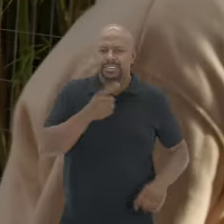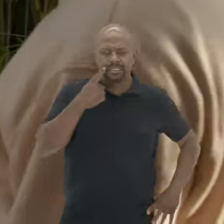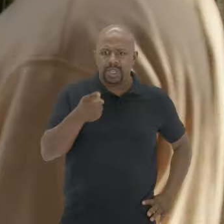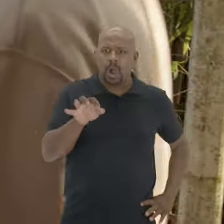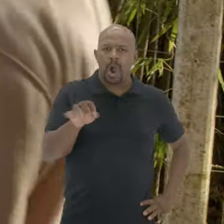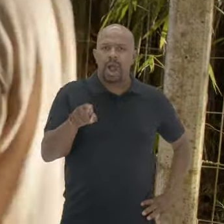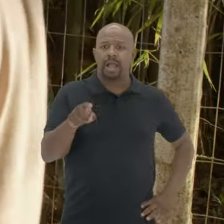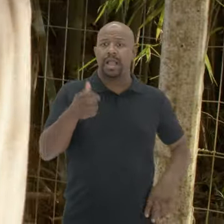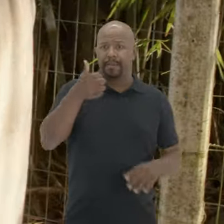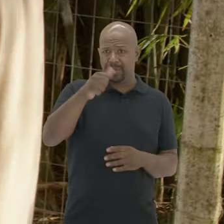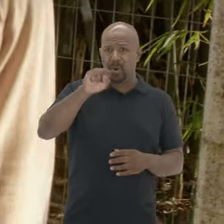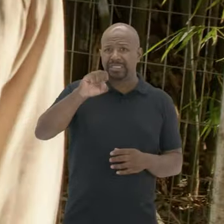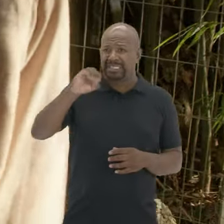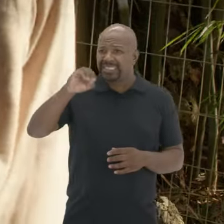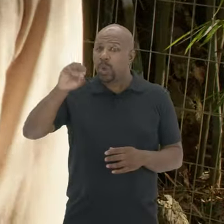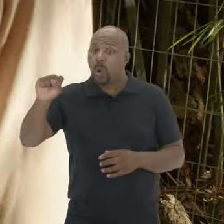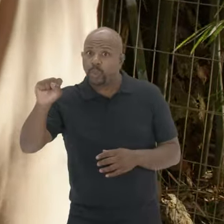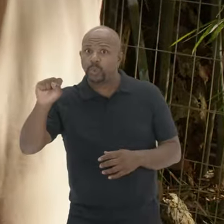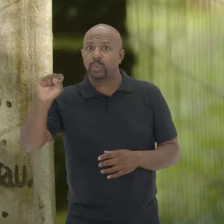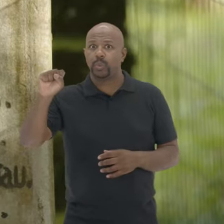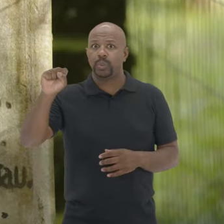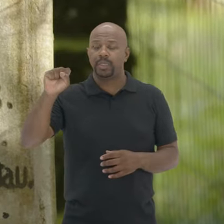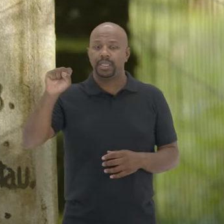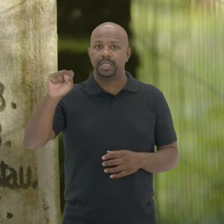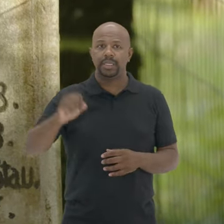Nossa, gente, é, ó De 1808